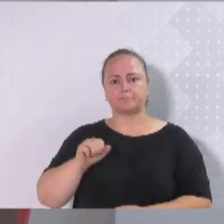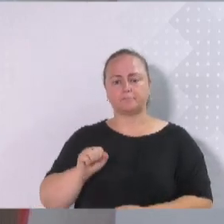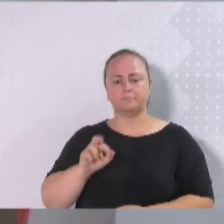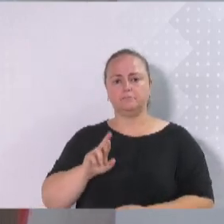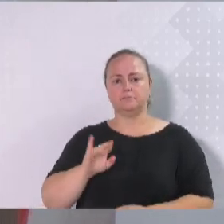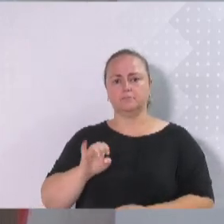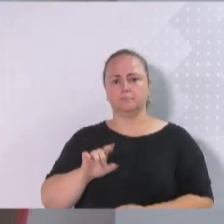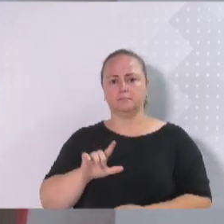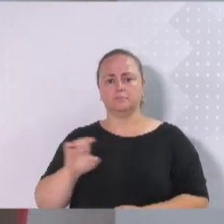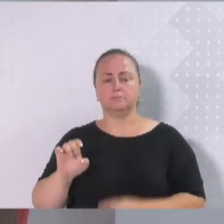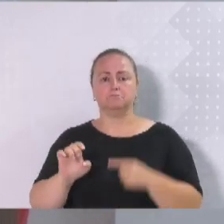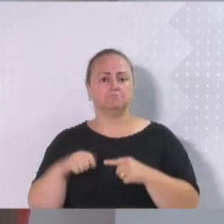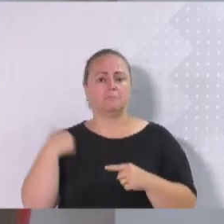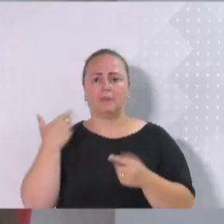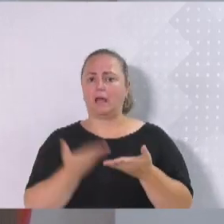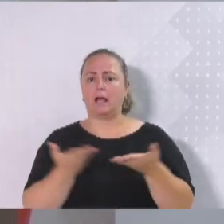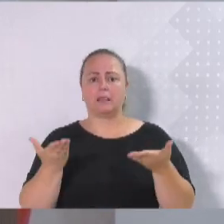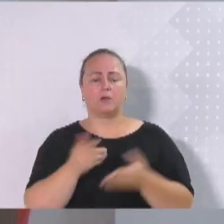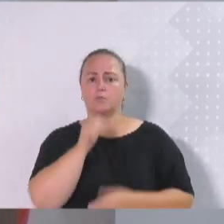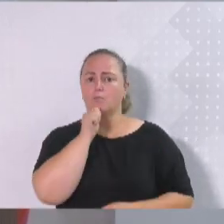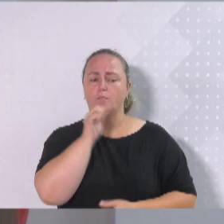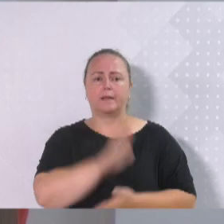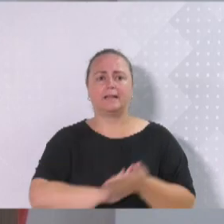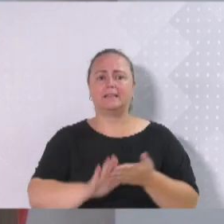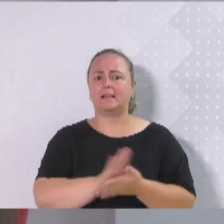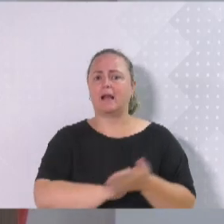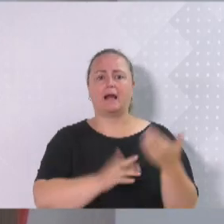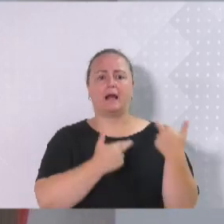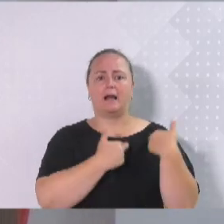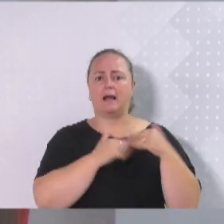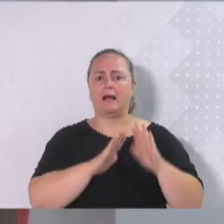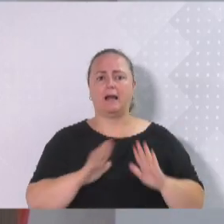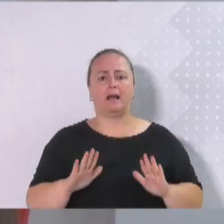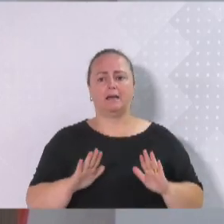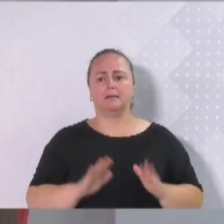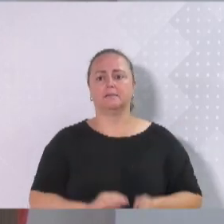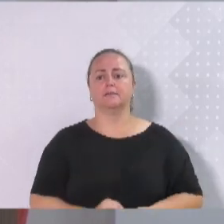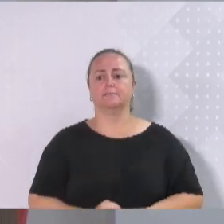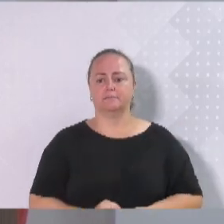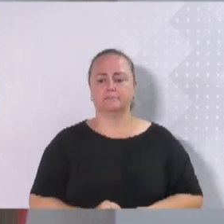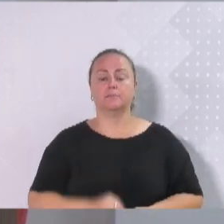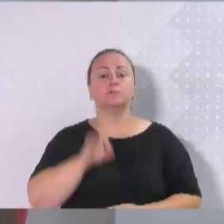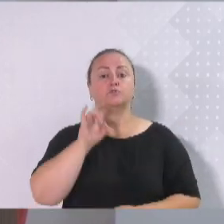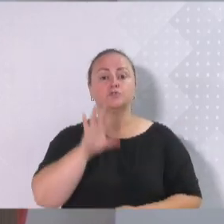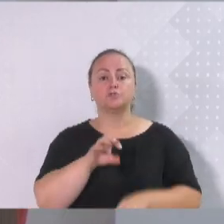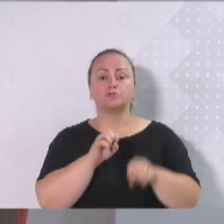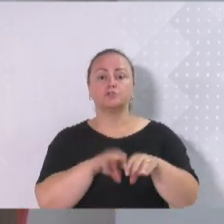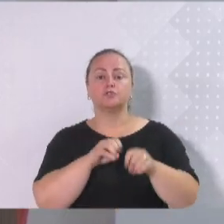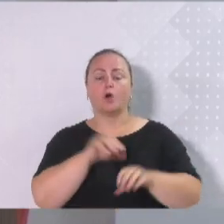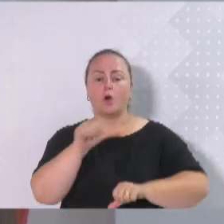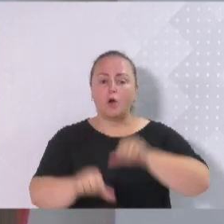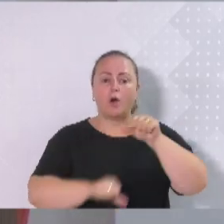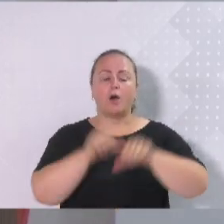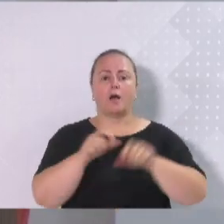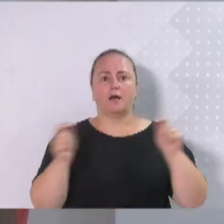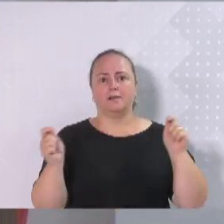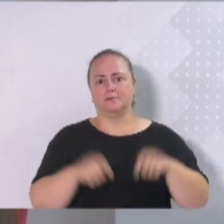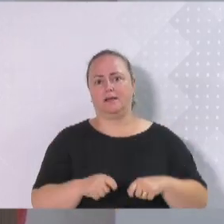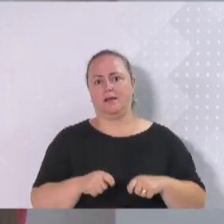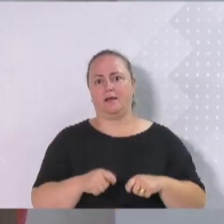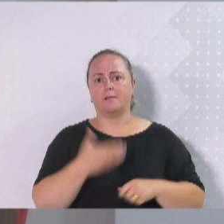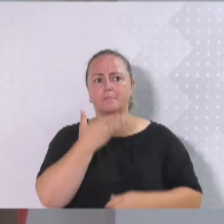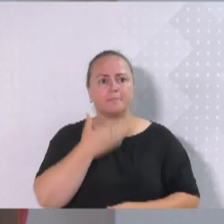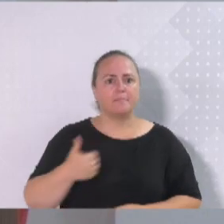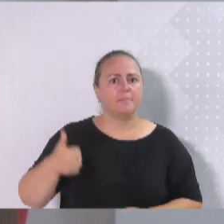até hoje ninguém foi responsabilizado ou condenado. Só a educação pode mudar o mundo, e para melhor, e